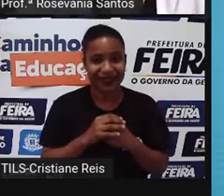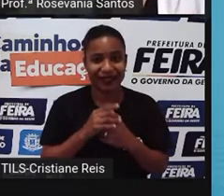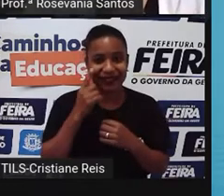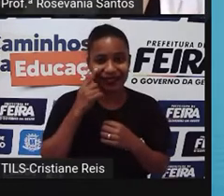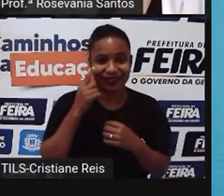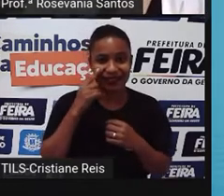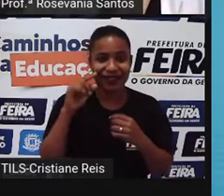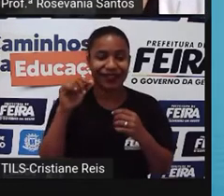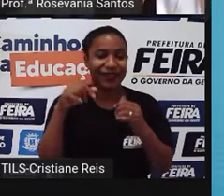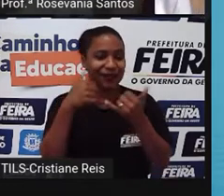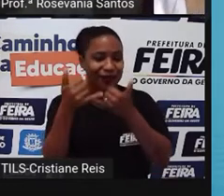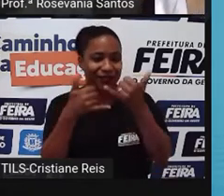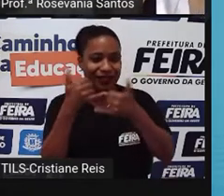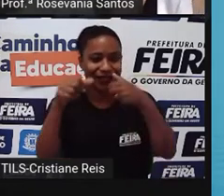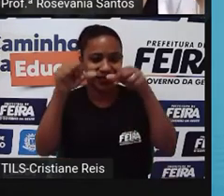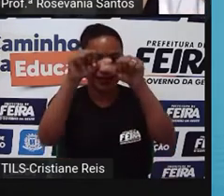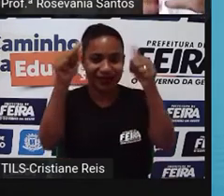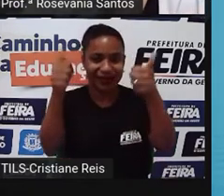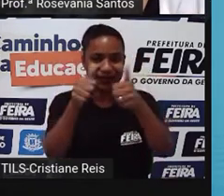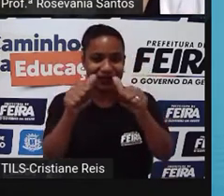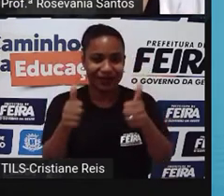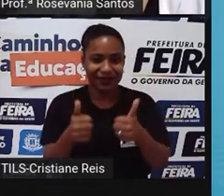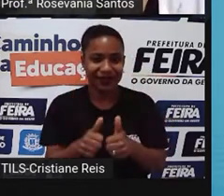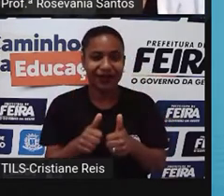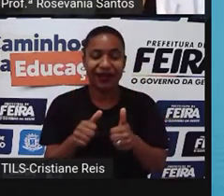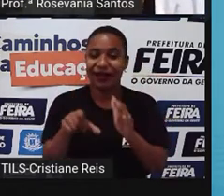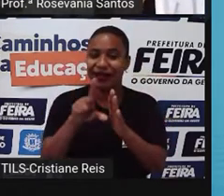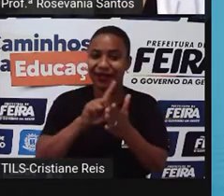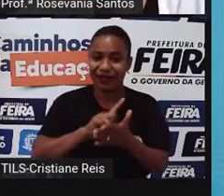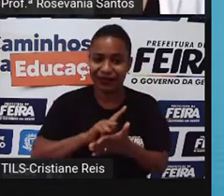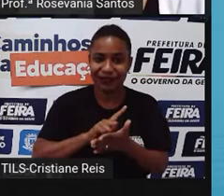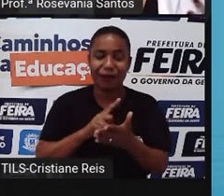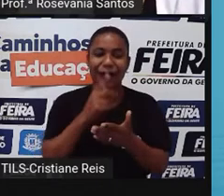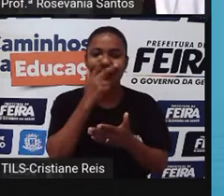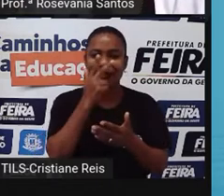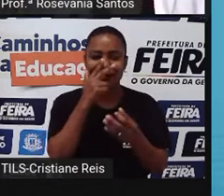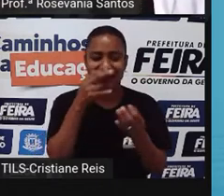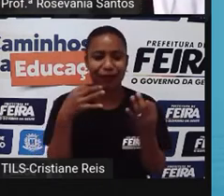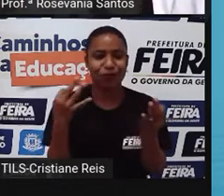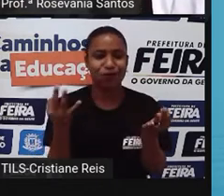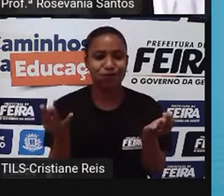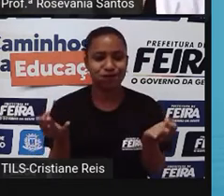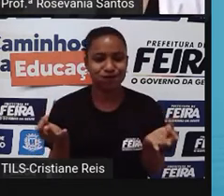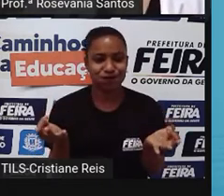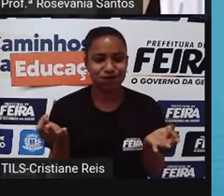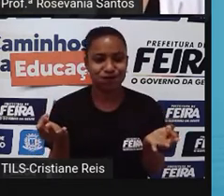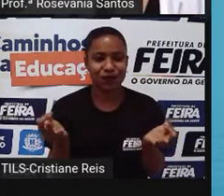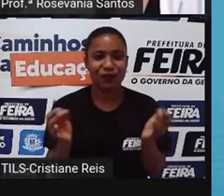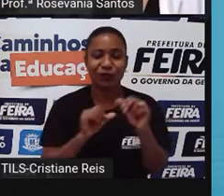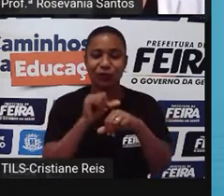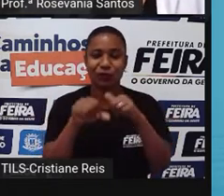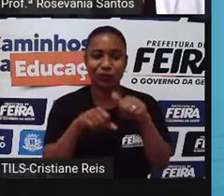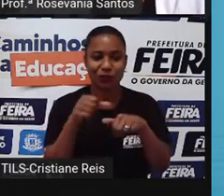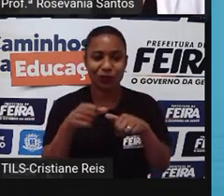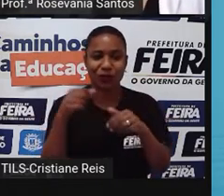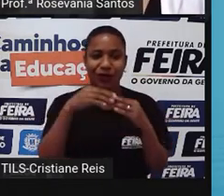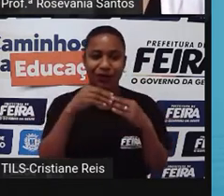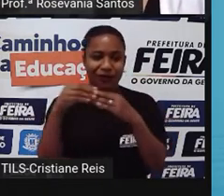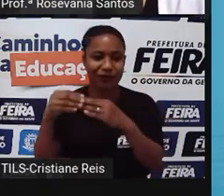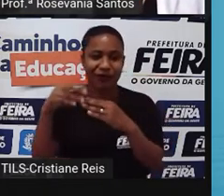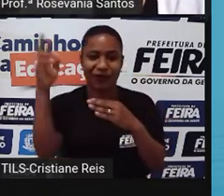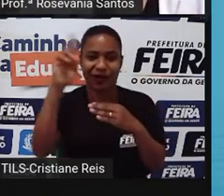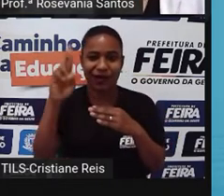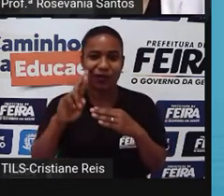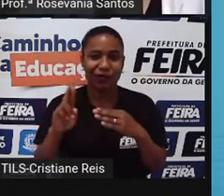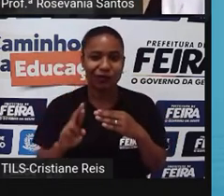formato que antes ela, né? Lá no Japão, ela tinha o formato de Buda, mas que depois elas foram levadas para a Rússia e assumiram aí essa